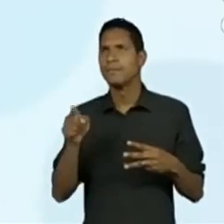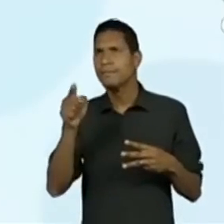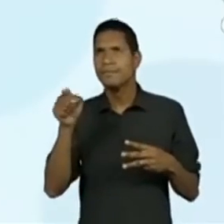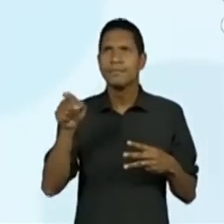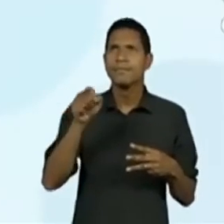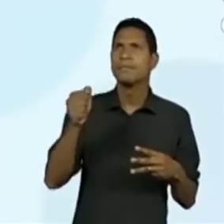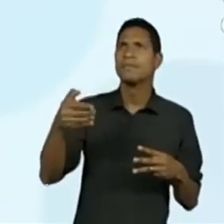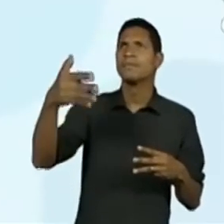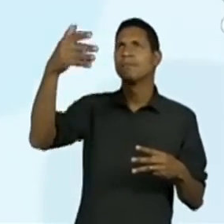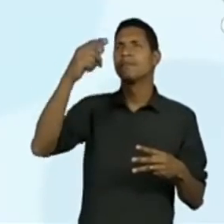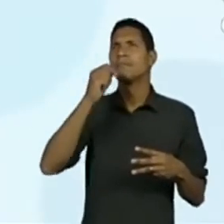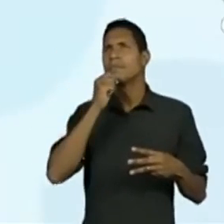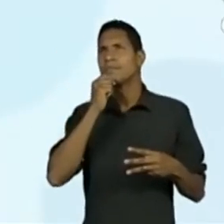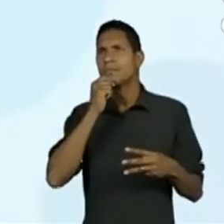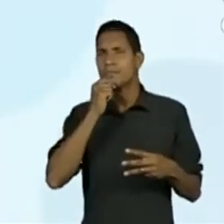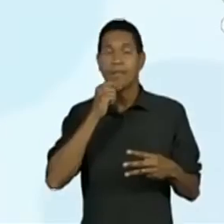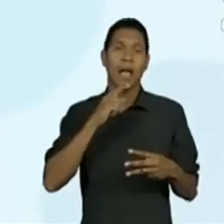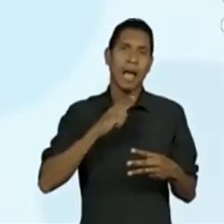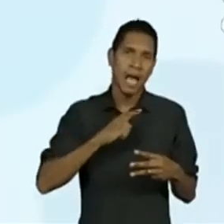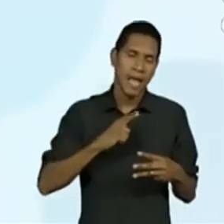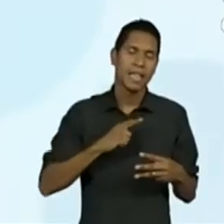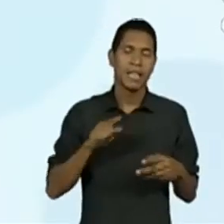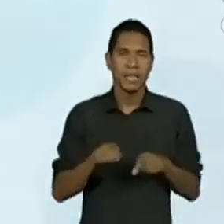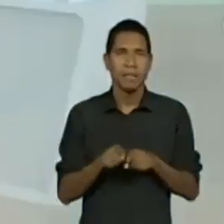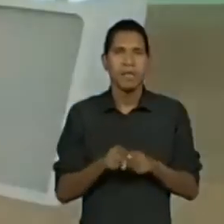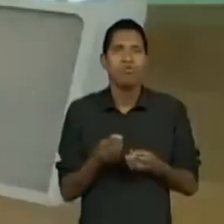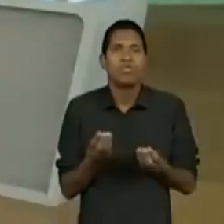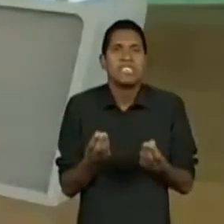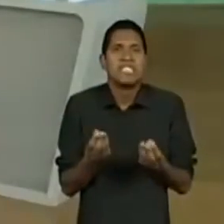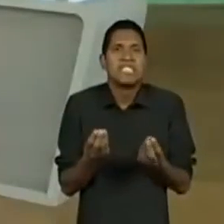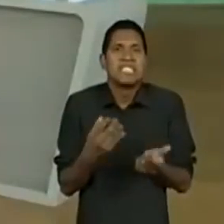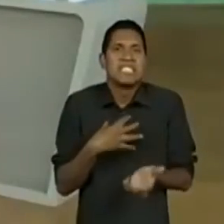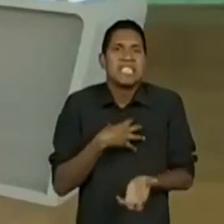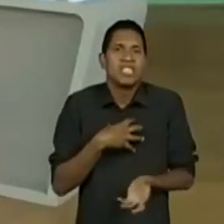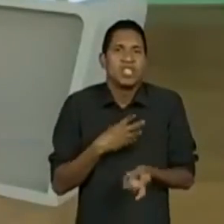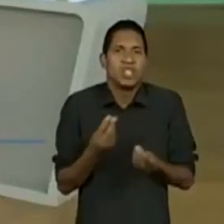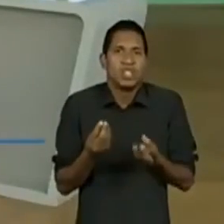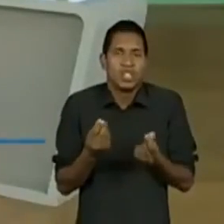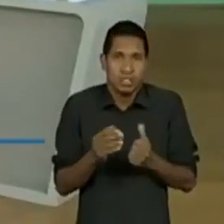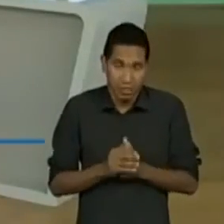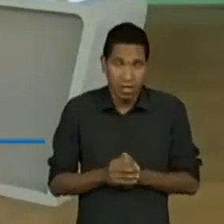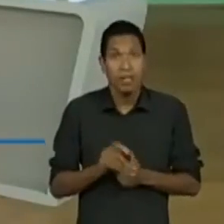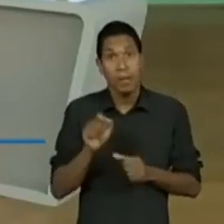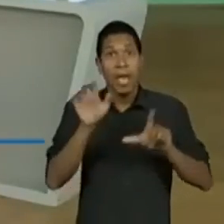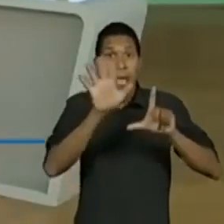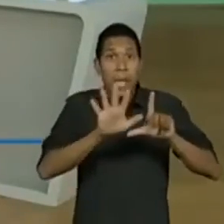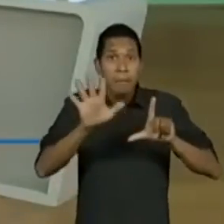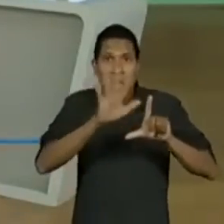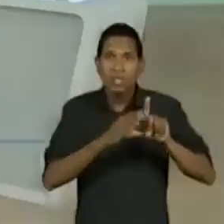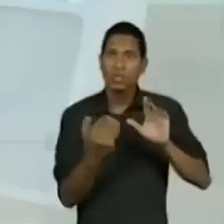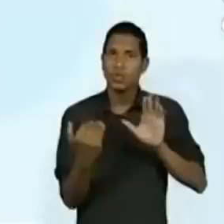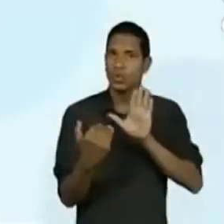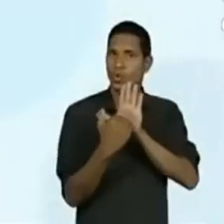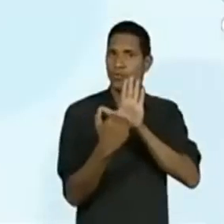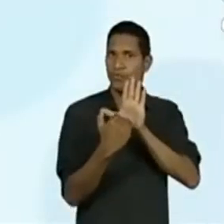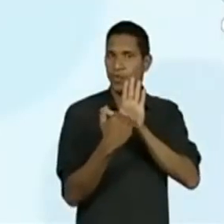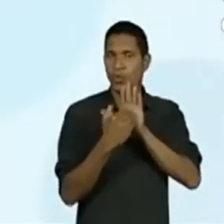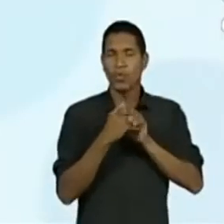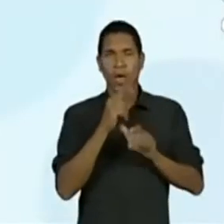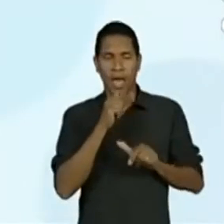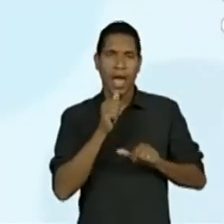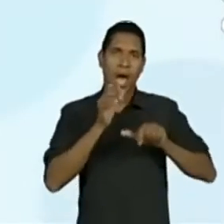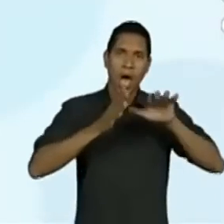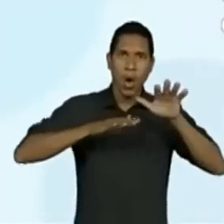A pessoa já falou, o sensorial, a questão... O fundo, que é a própria onda. Então, vamos colocar a imagem...